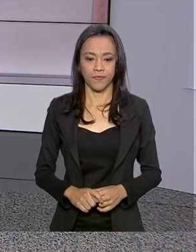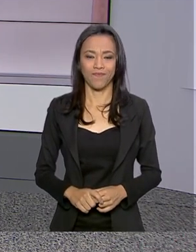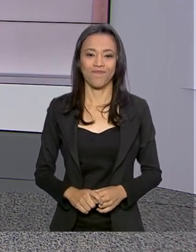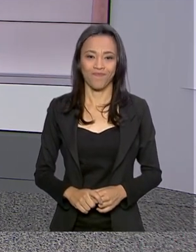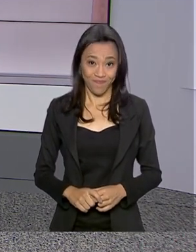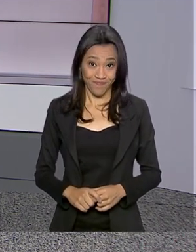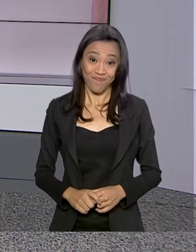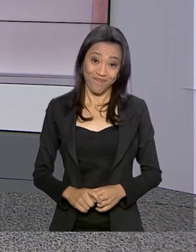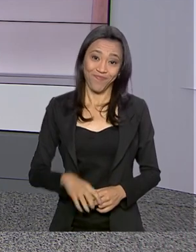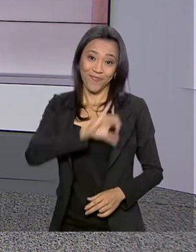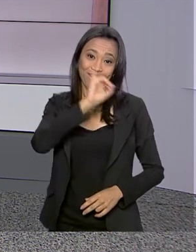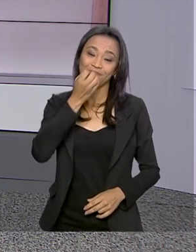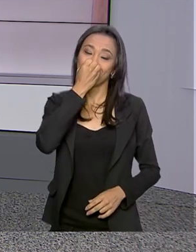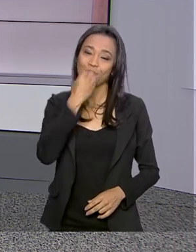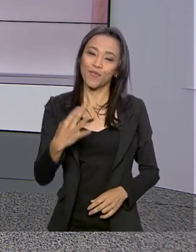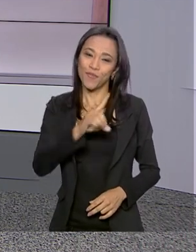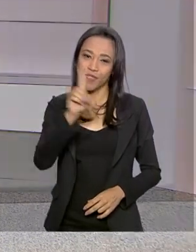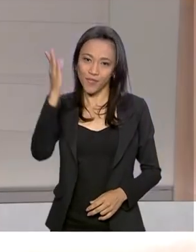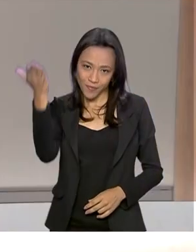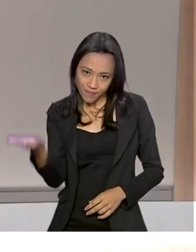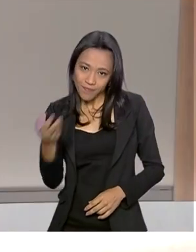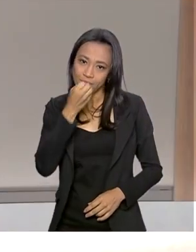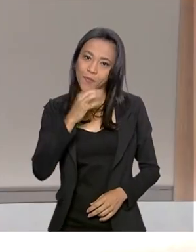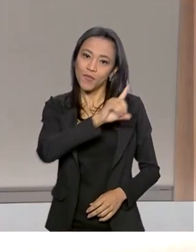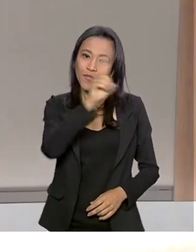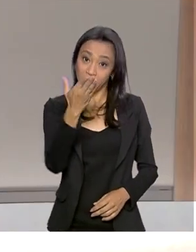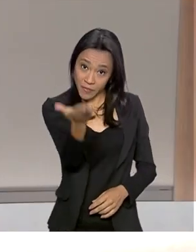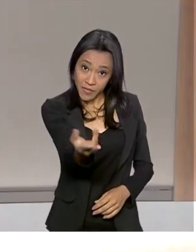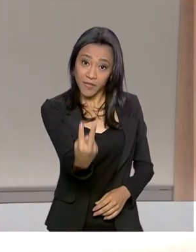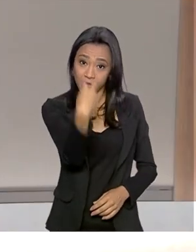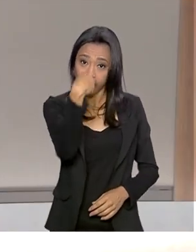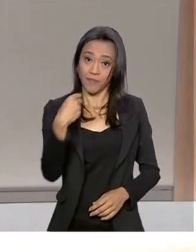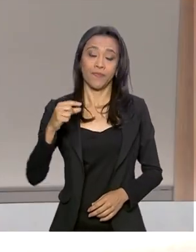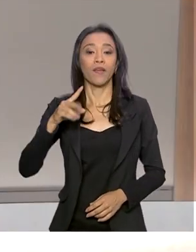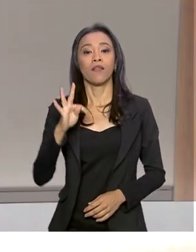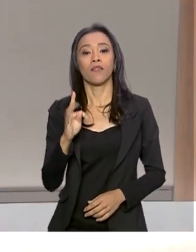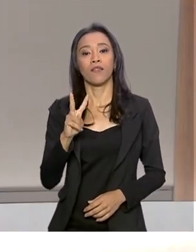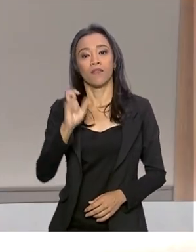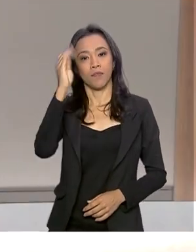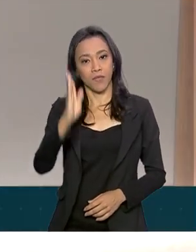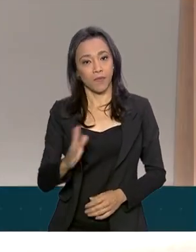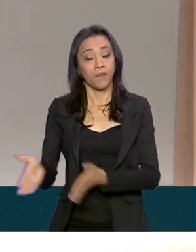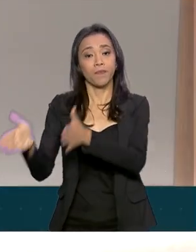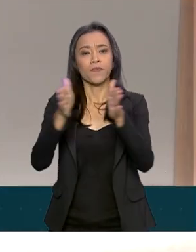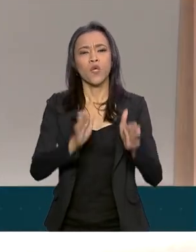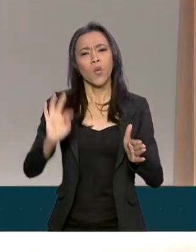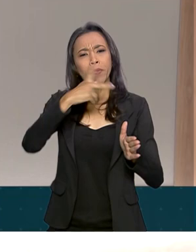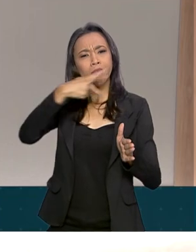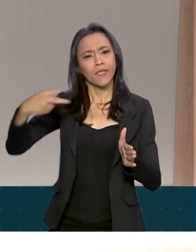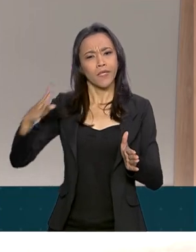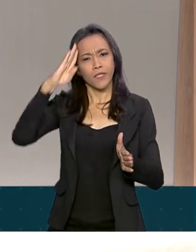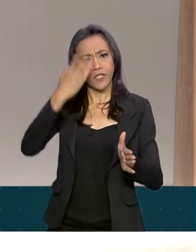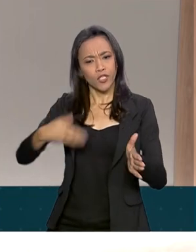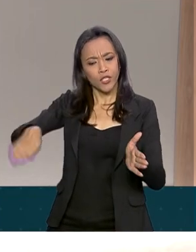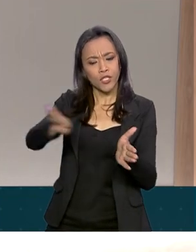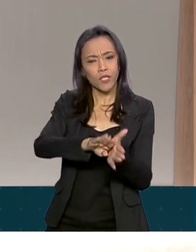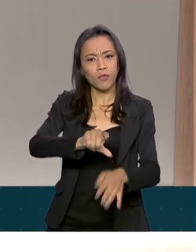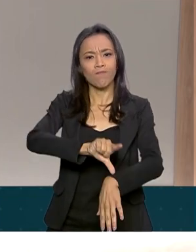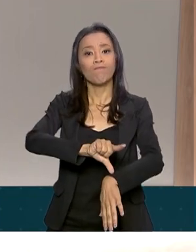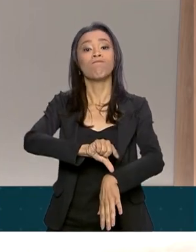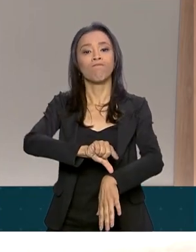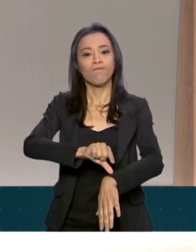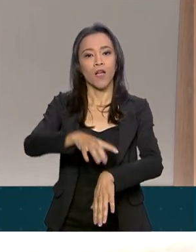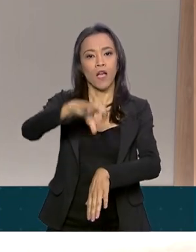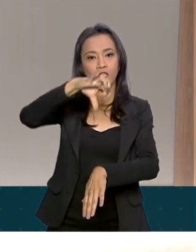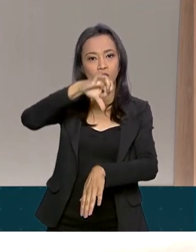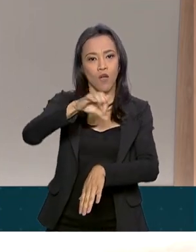Olá, Renata. Bom dia pra você, bom dia pra você que acompanha a TV Brasil. O presidente Jair Bolsonaro chegou aqui ao hospital às 9